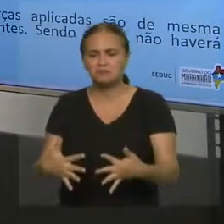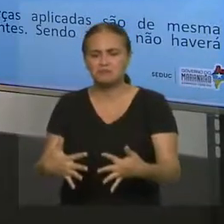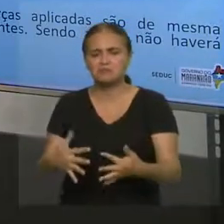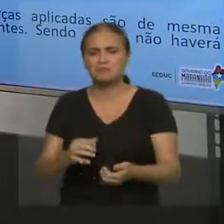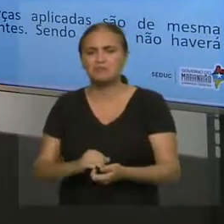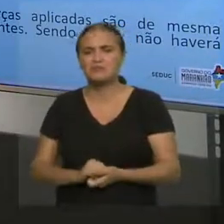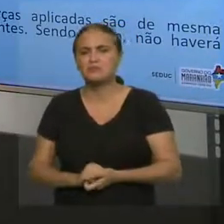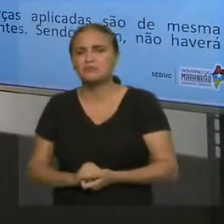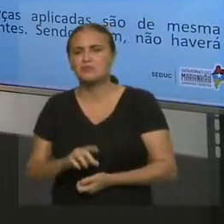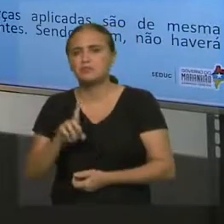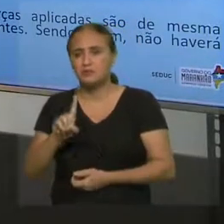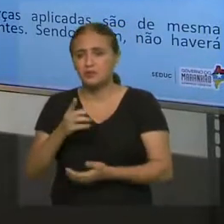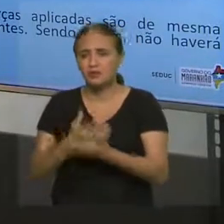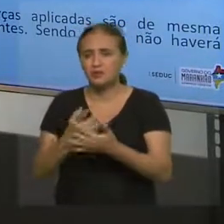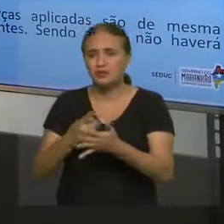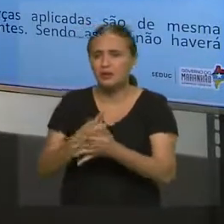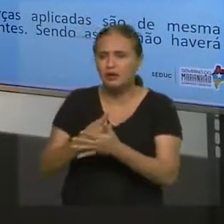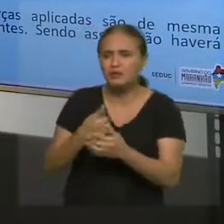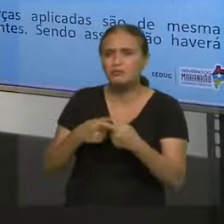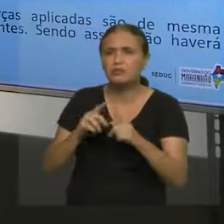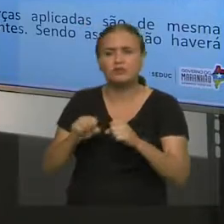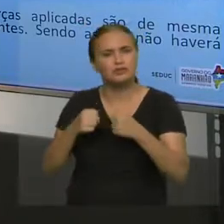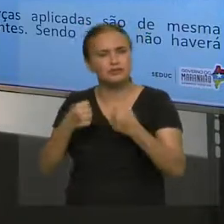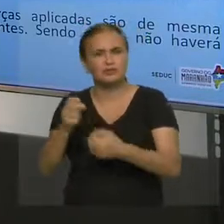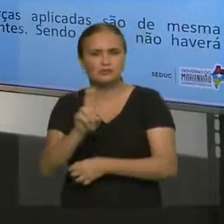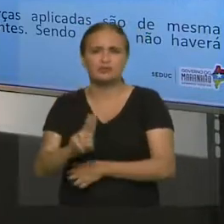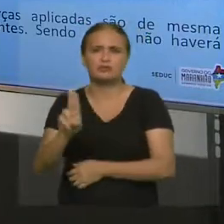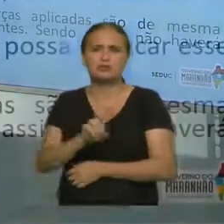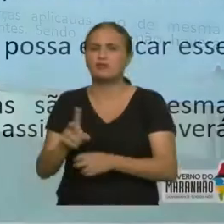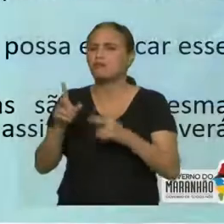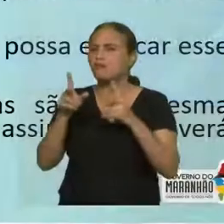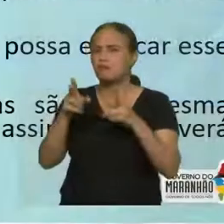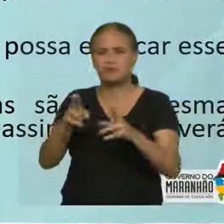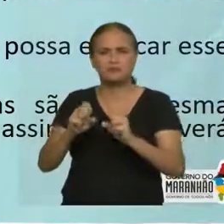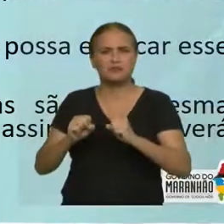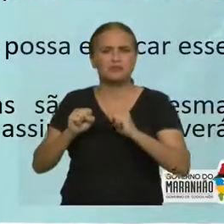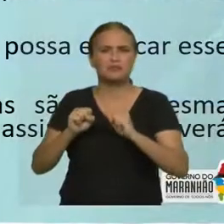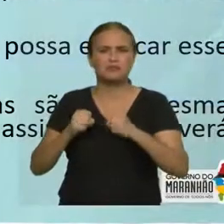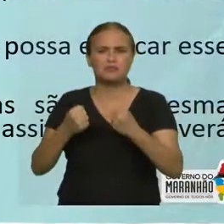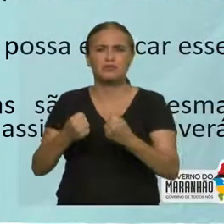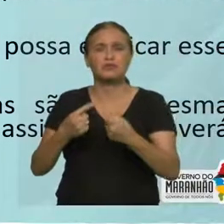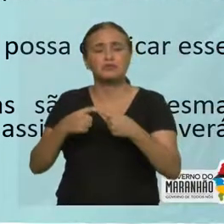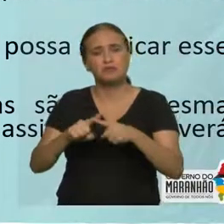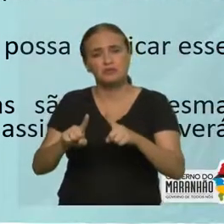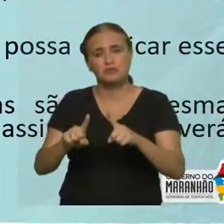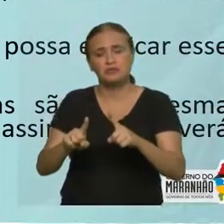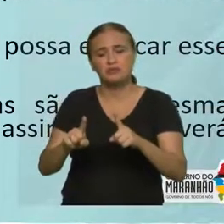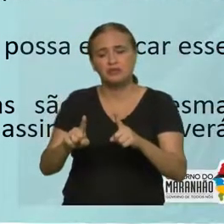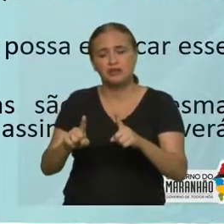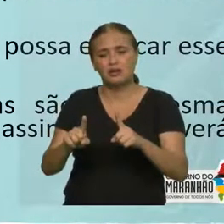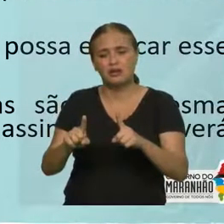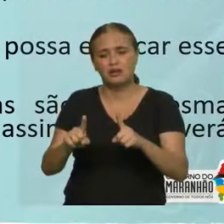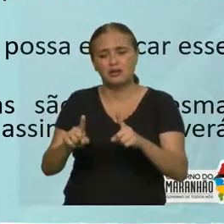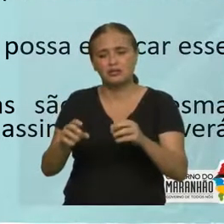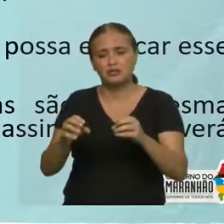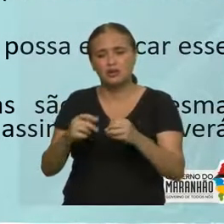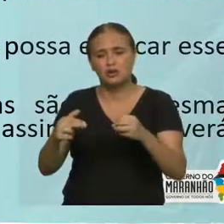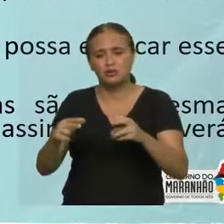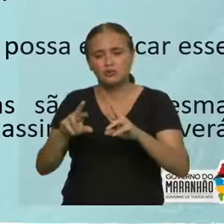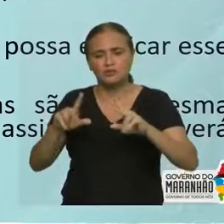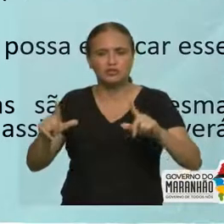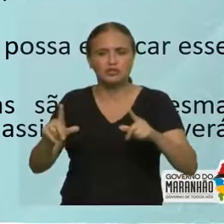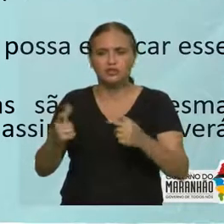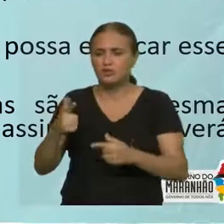D. O estudante está errado, pois as forças aplicadas são de mesma intensidade, mas atuam em corpos diferentes. Sendo assim, não haverá